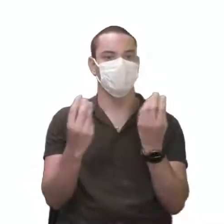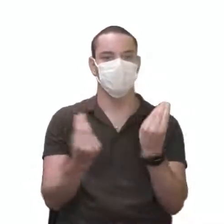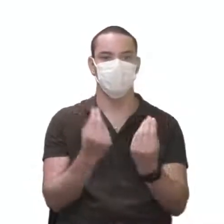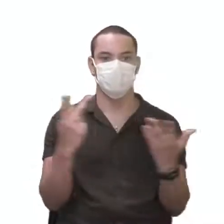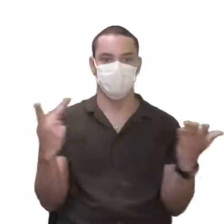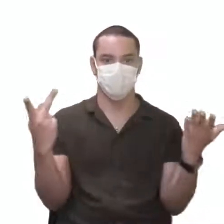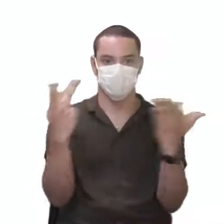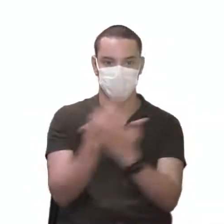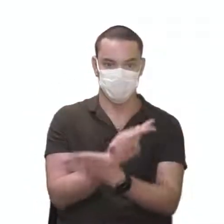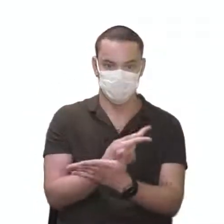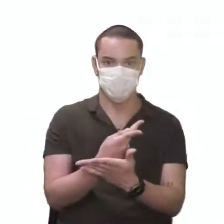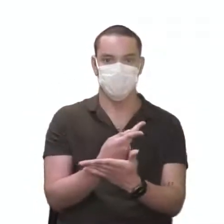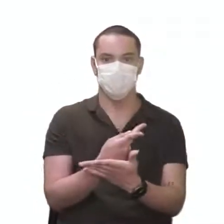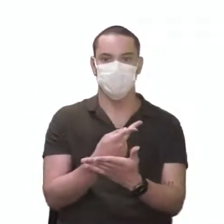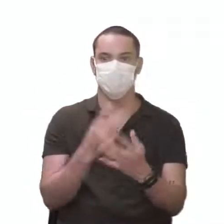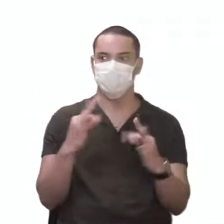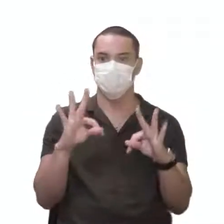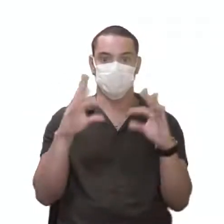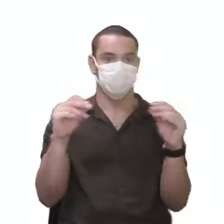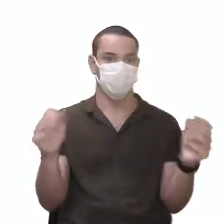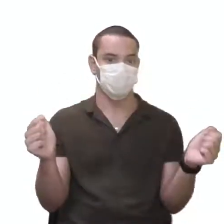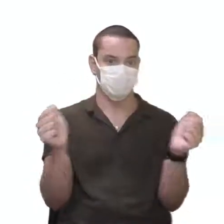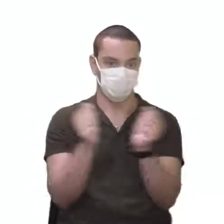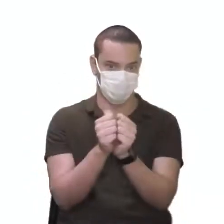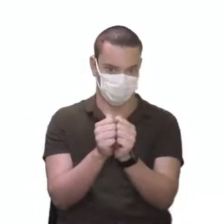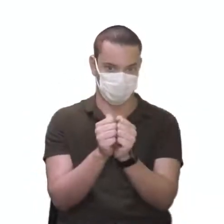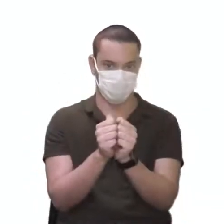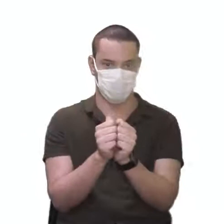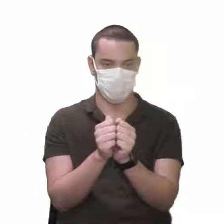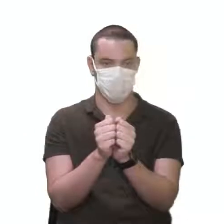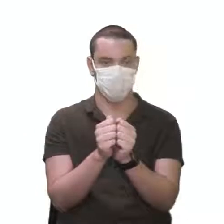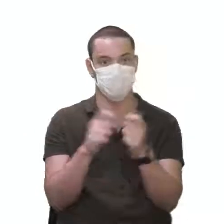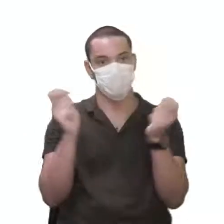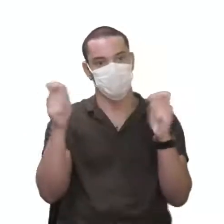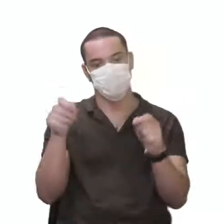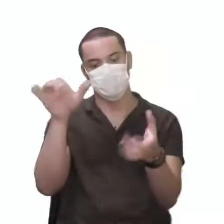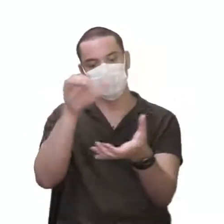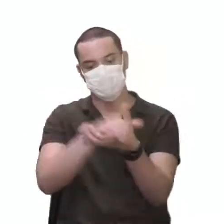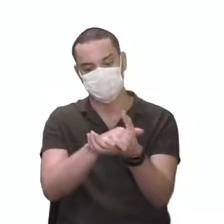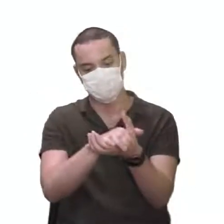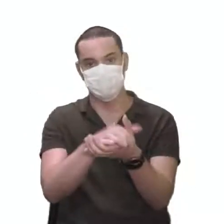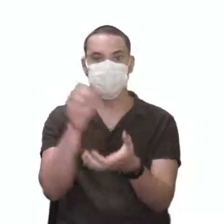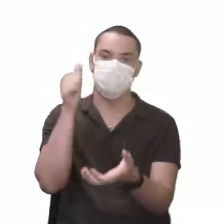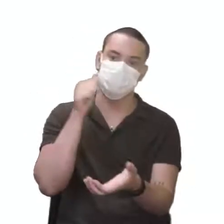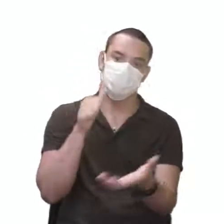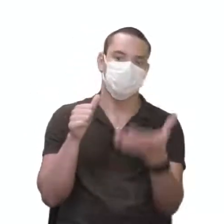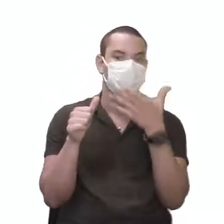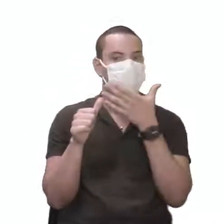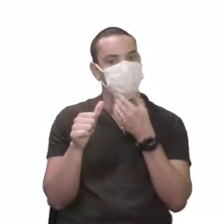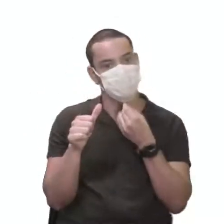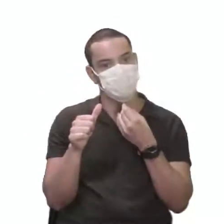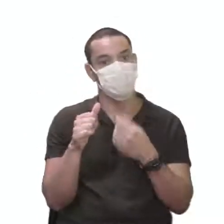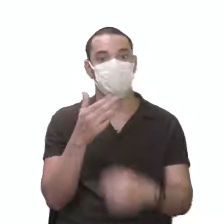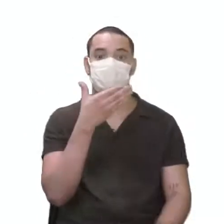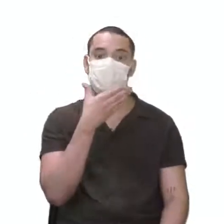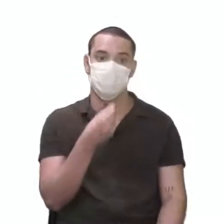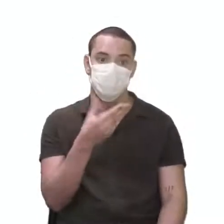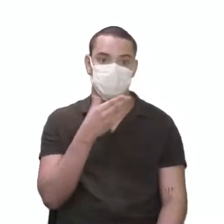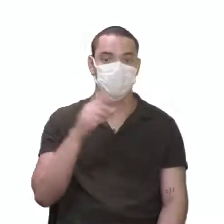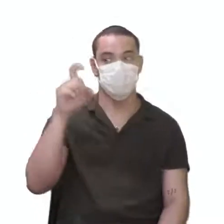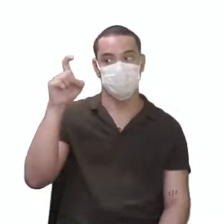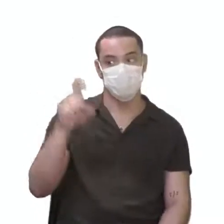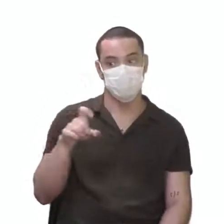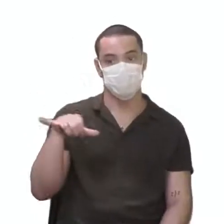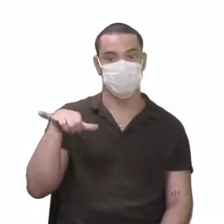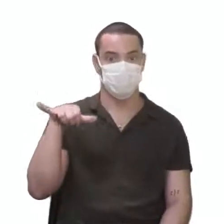proporção do evento, no caso, do casal, que é, no caso do homem, x e